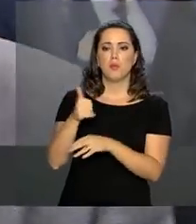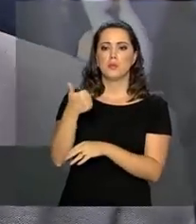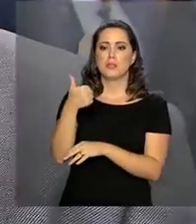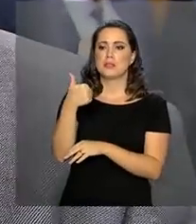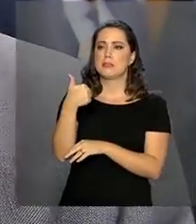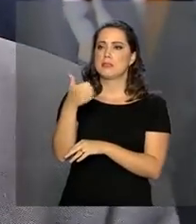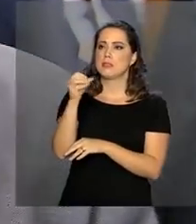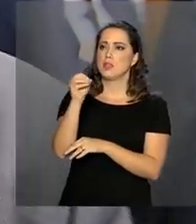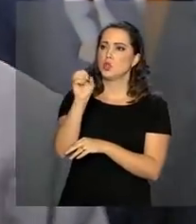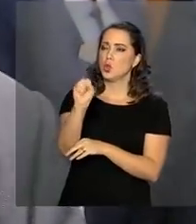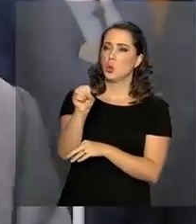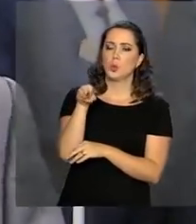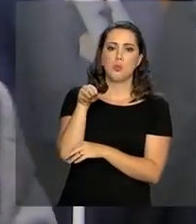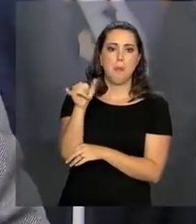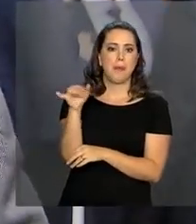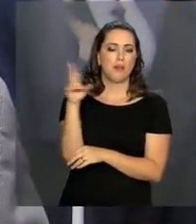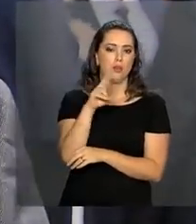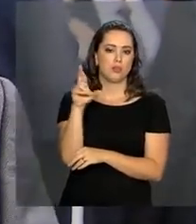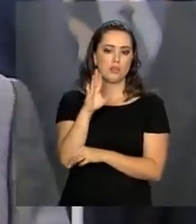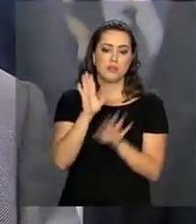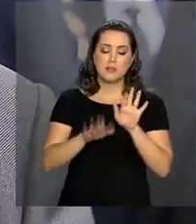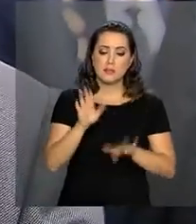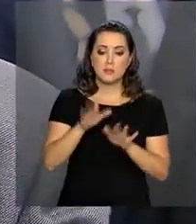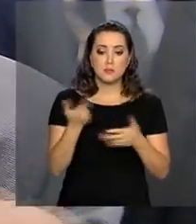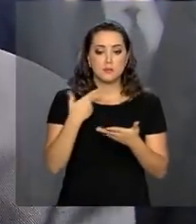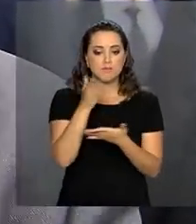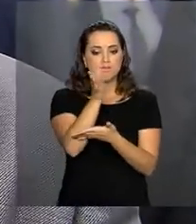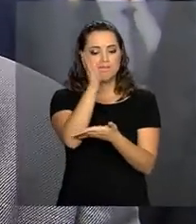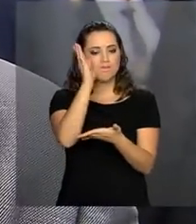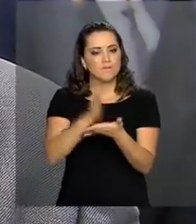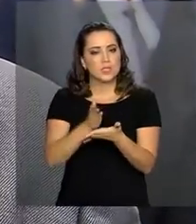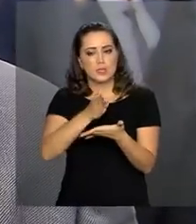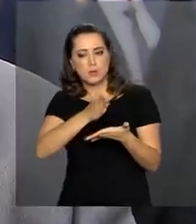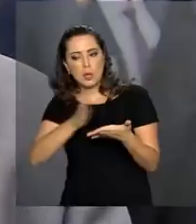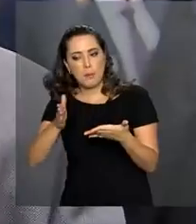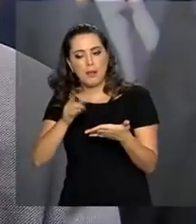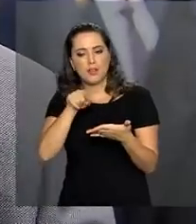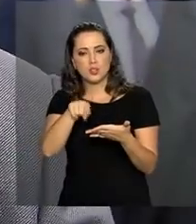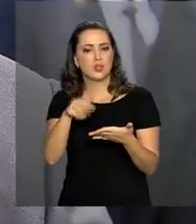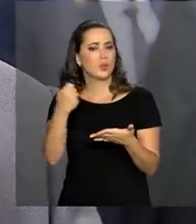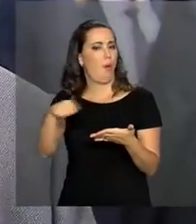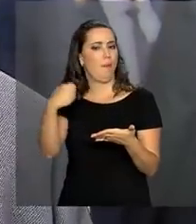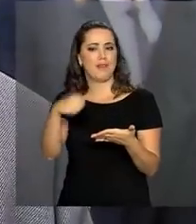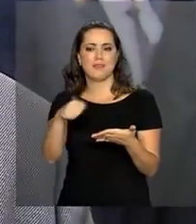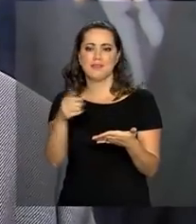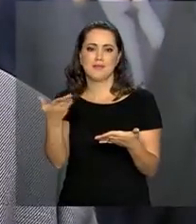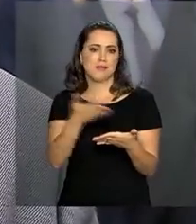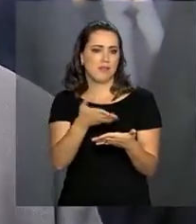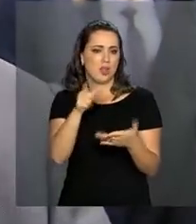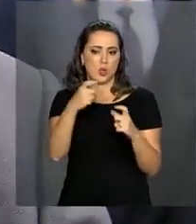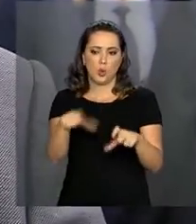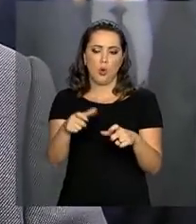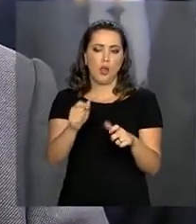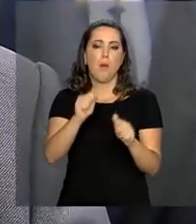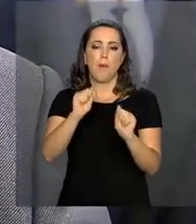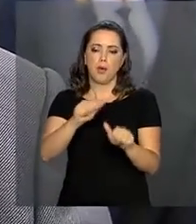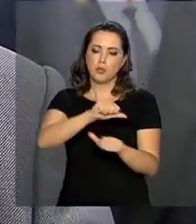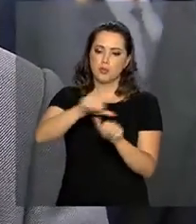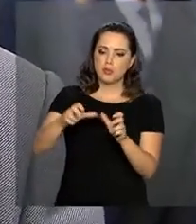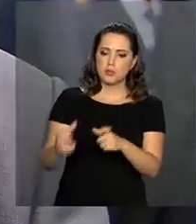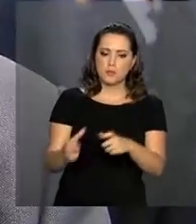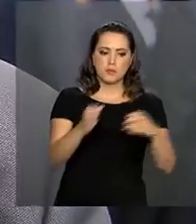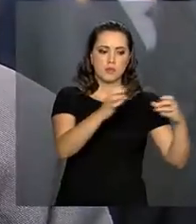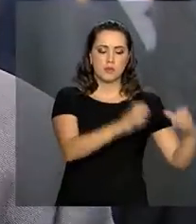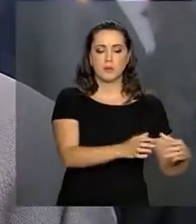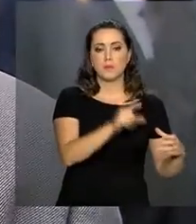bilhões de reais. E muitas vezes, parte desse estoque, parte de alguns desses bens, não são necessários em determinado órgão e pode ser transferido para